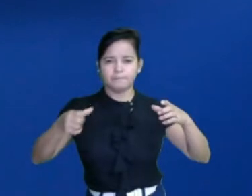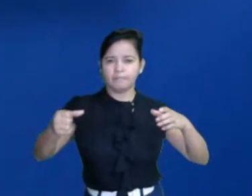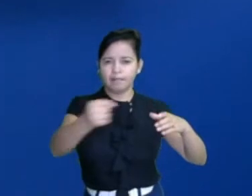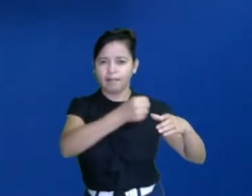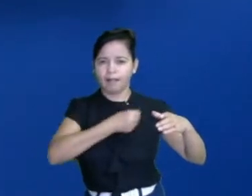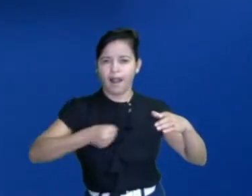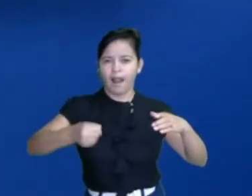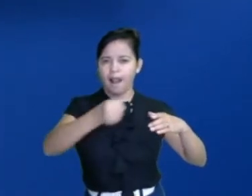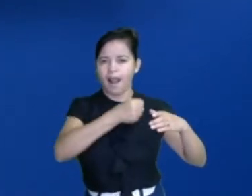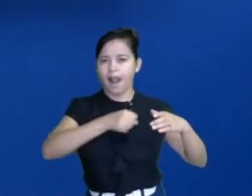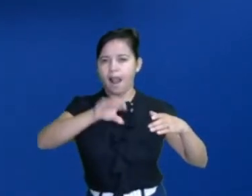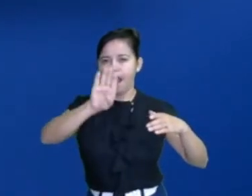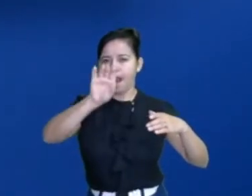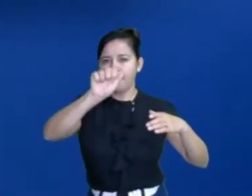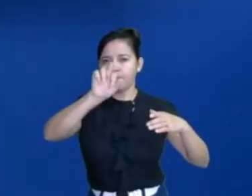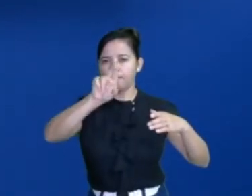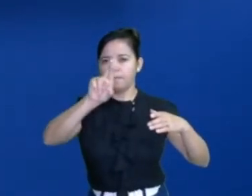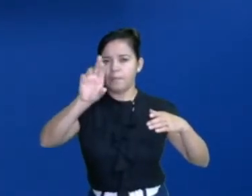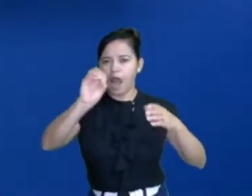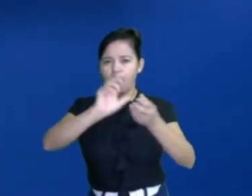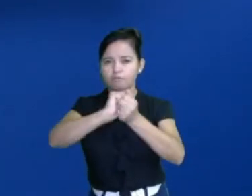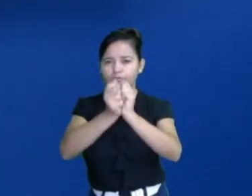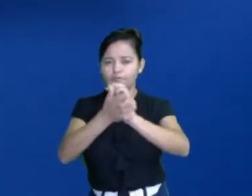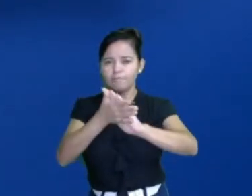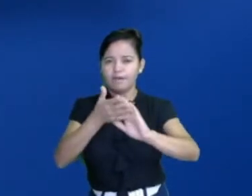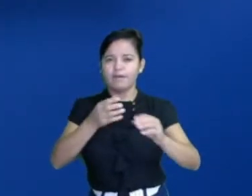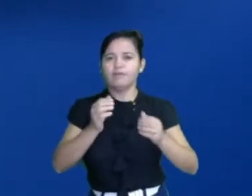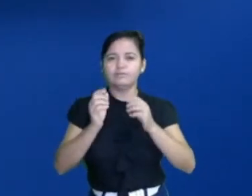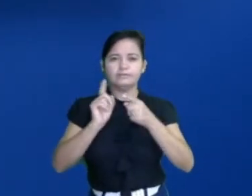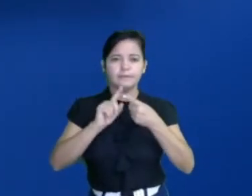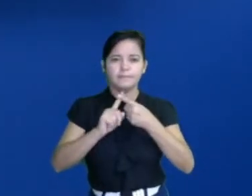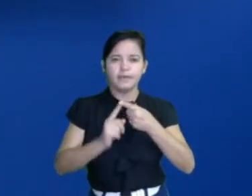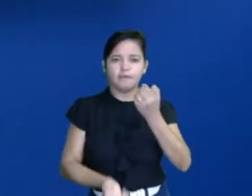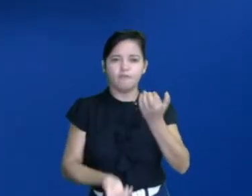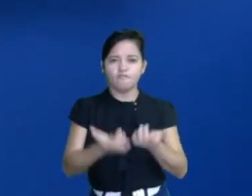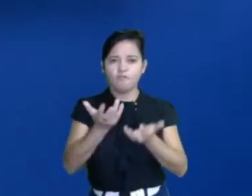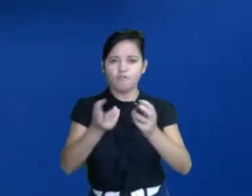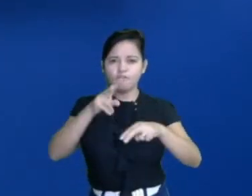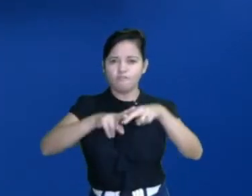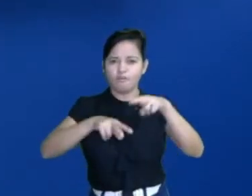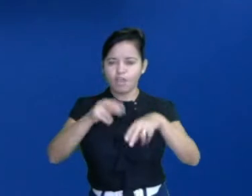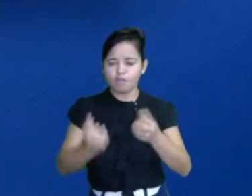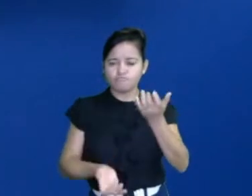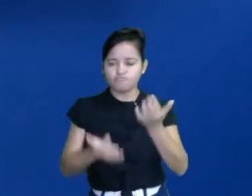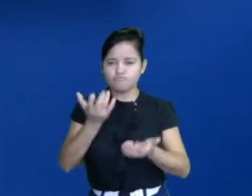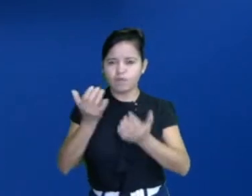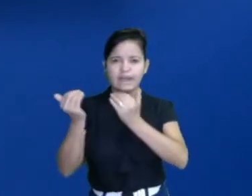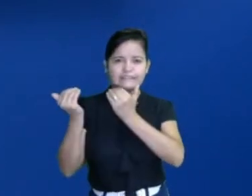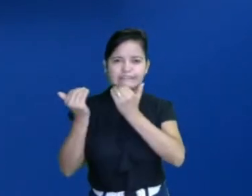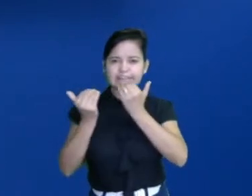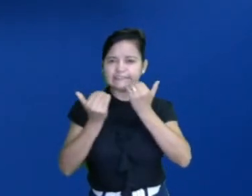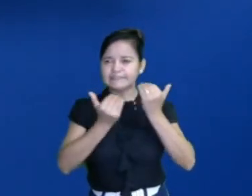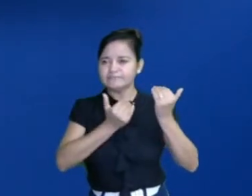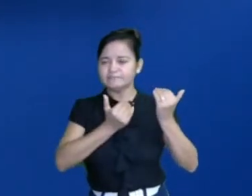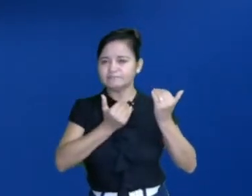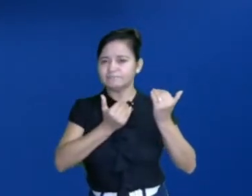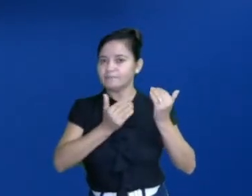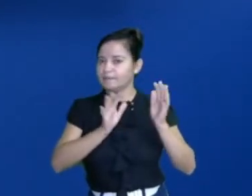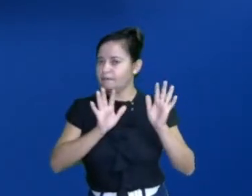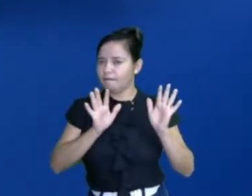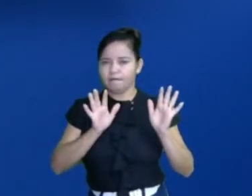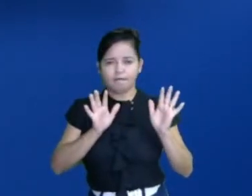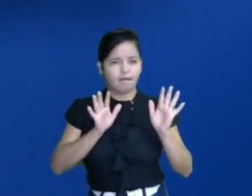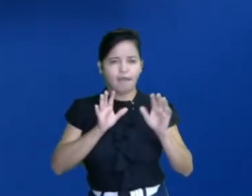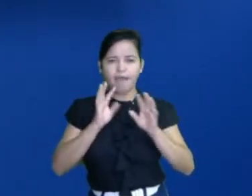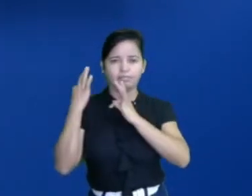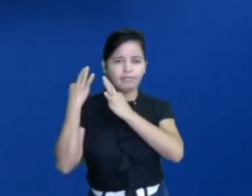na fogueira. Aquele milhinho bem assadinho na fogueira. Quem aqui nunca comeu? Quem aqui nunca foi pra casa de um parente que tem